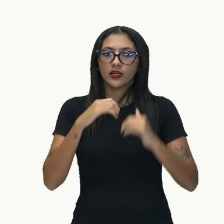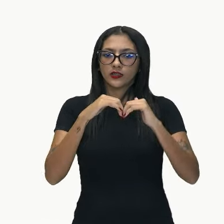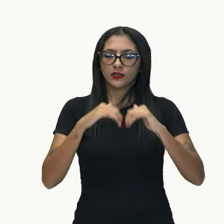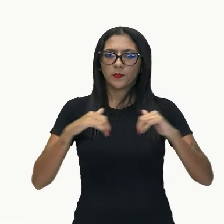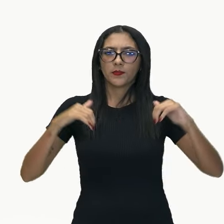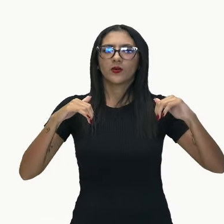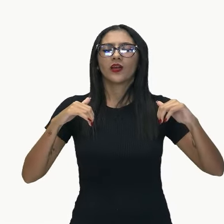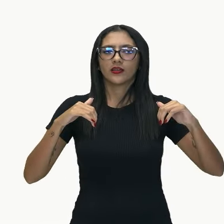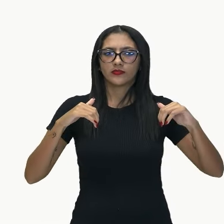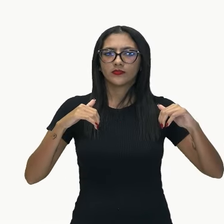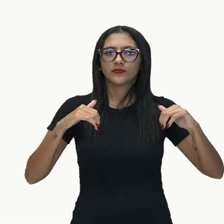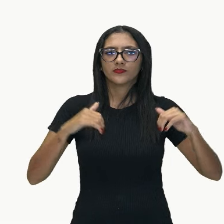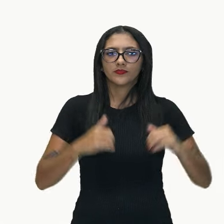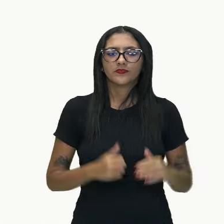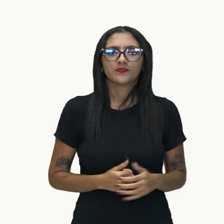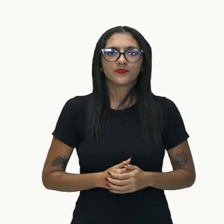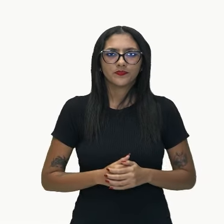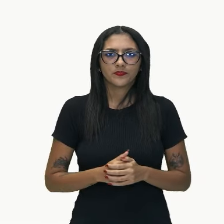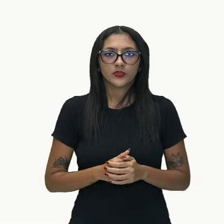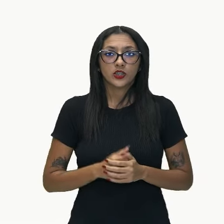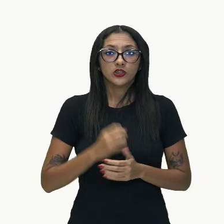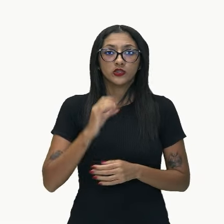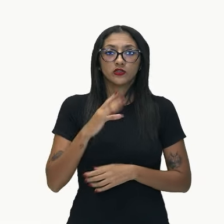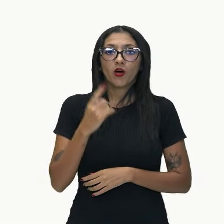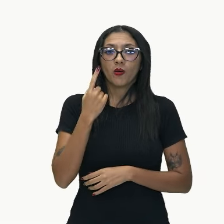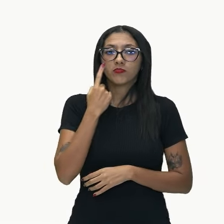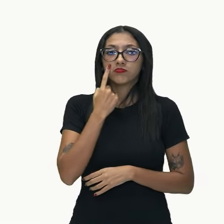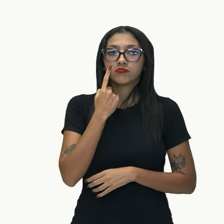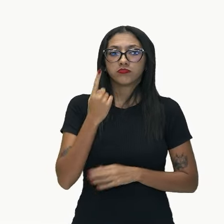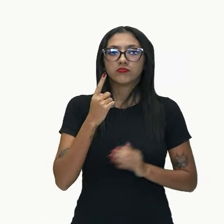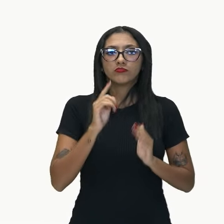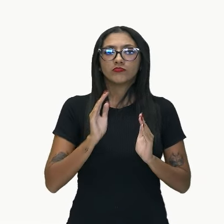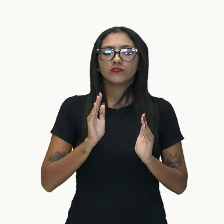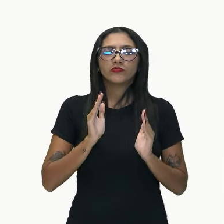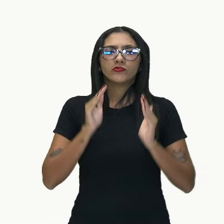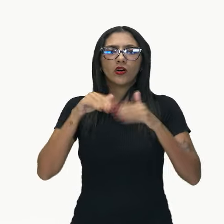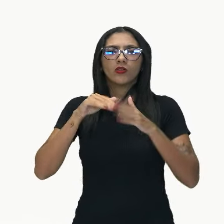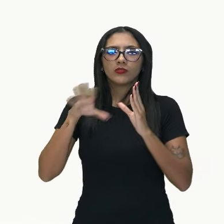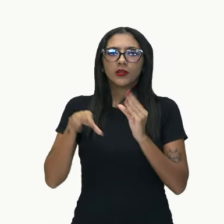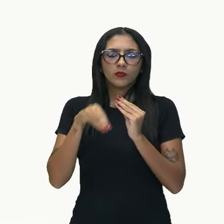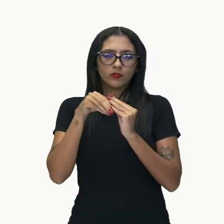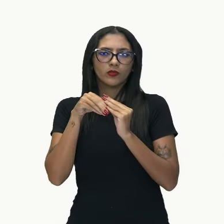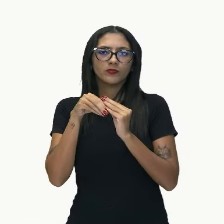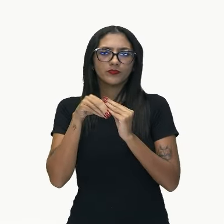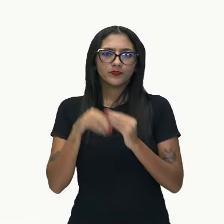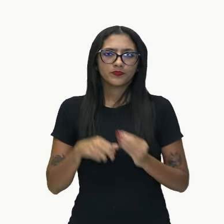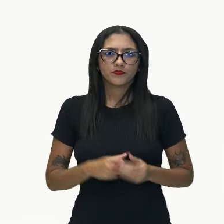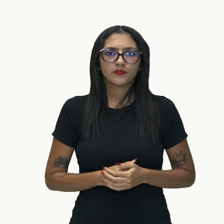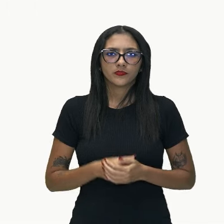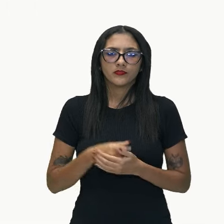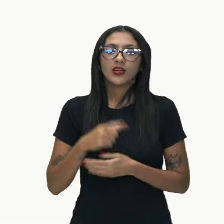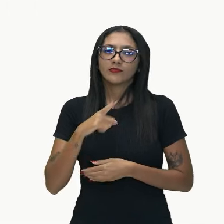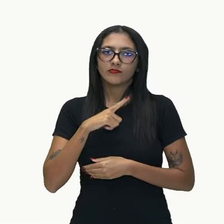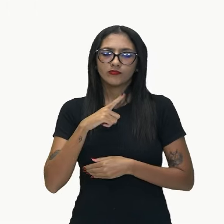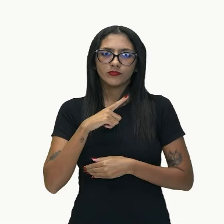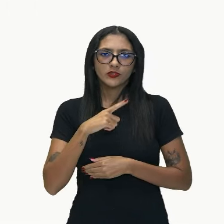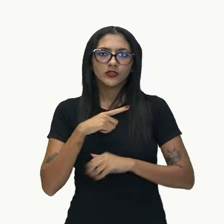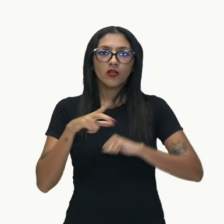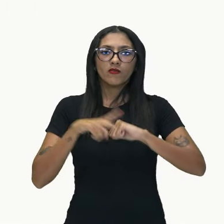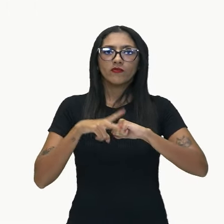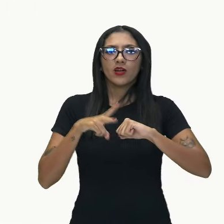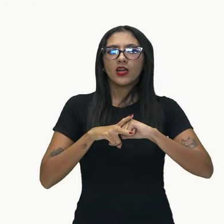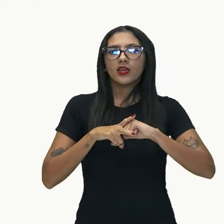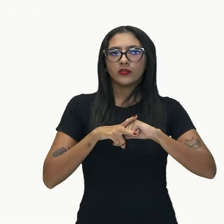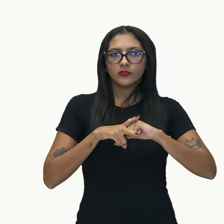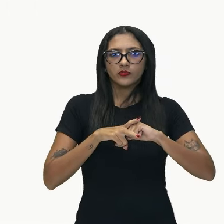principal, olho só para a subordinada e identifico o seguinte, que nela nós temos um verbo de ligação, o verbo ser